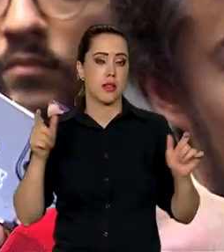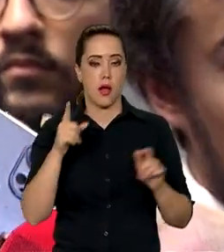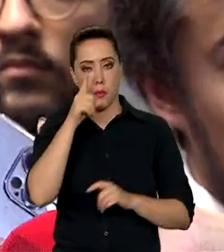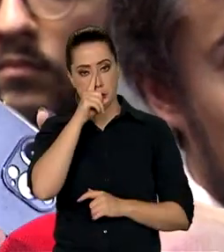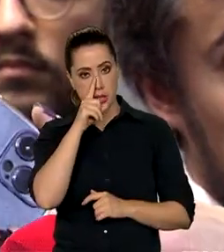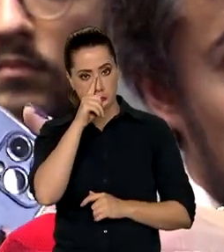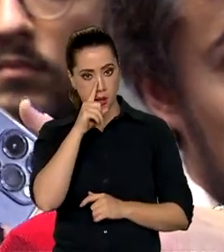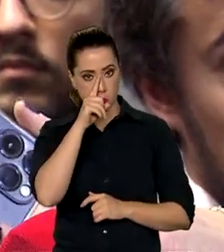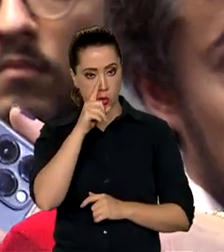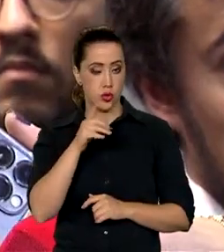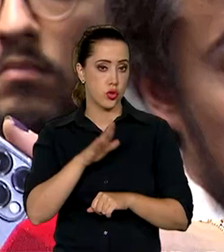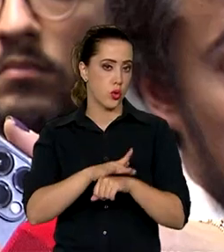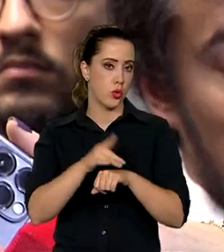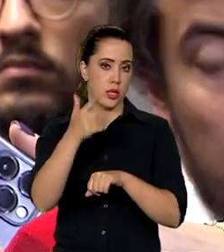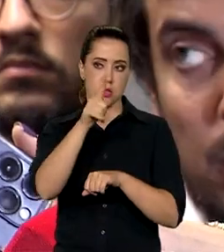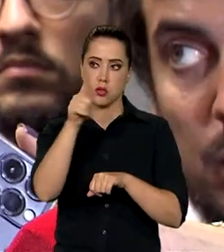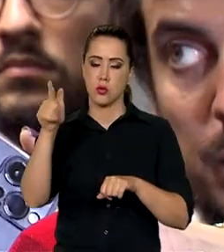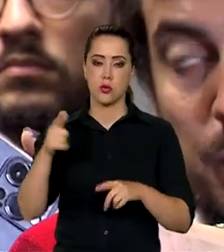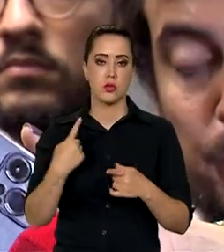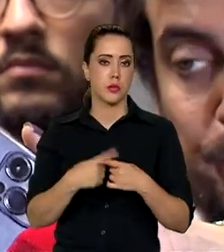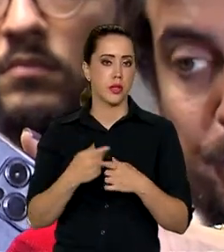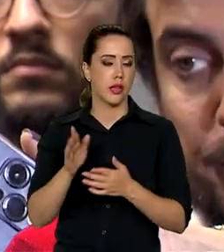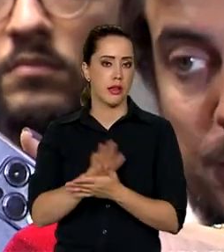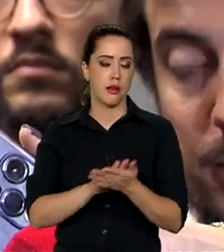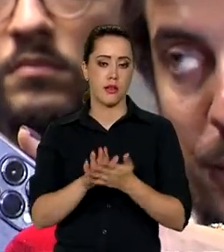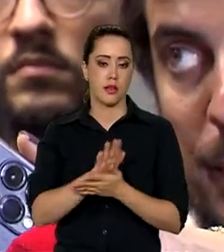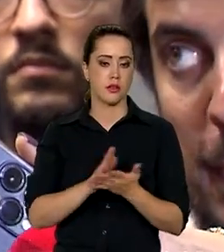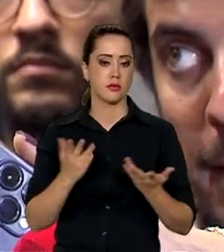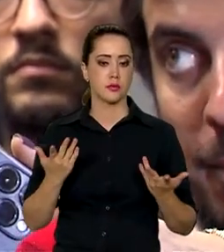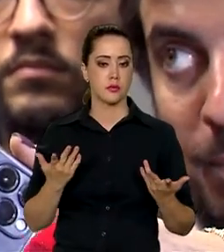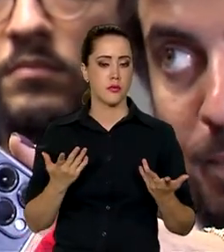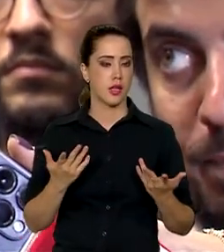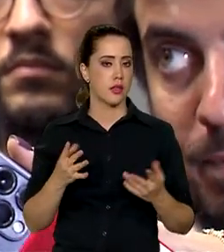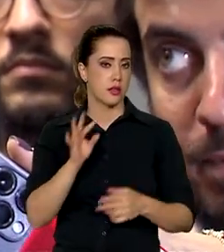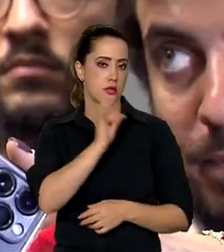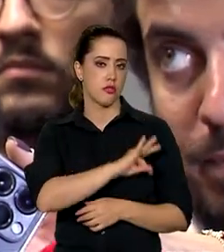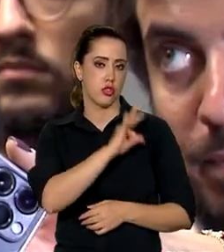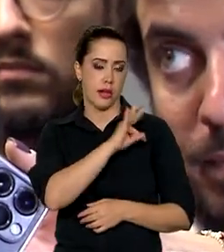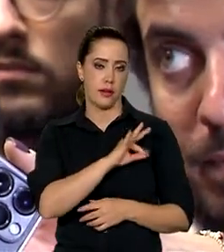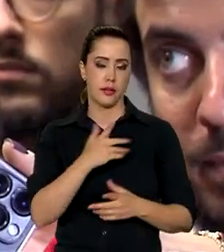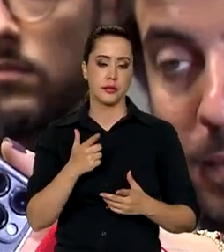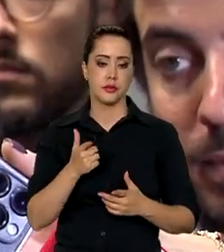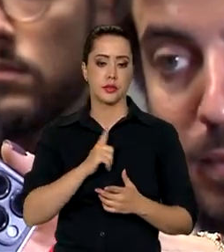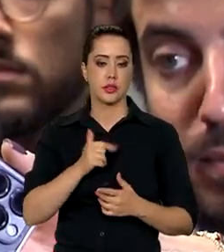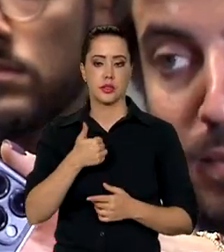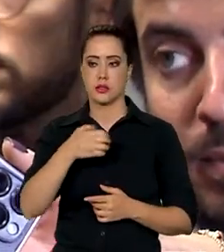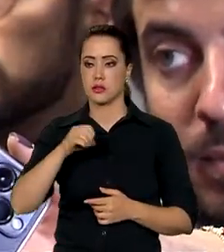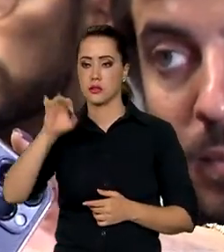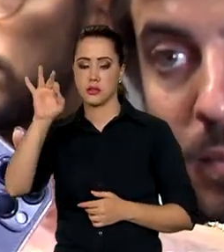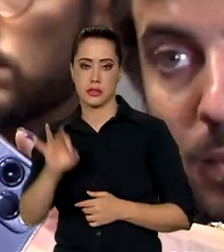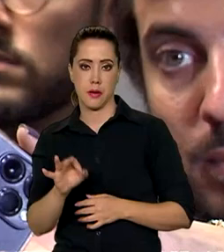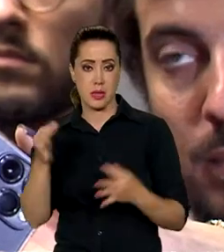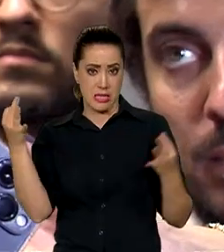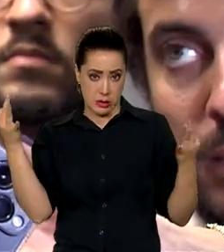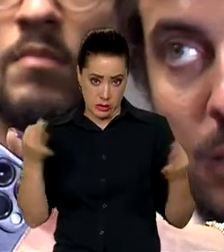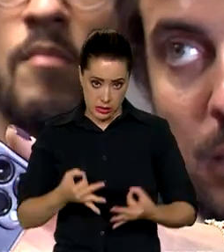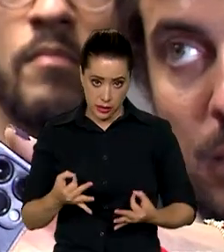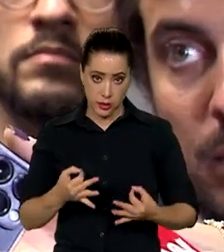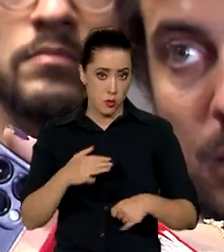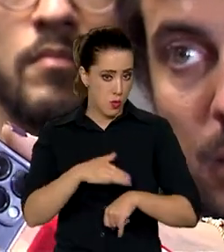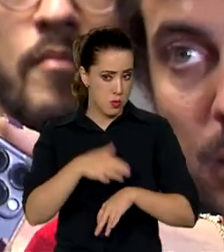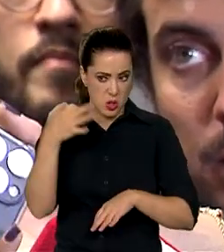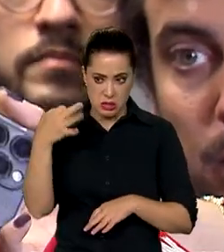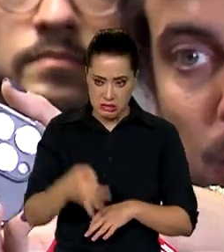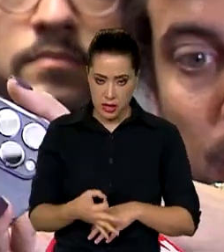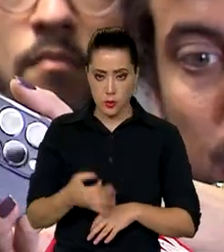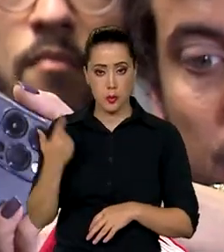o risco de transmissão, porque não existe nenhum diagnóstico, existe nenhuma técnica de diagnóstico que seja 100% exata e precisa